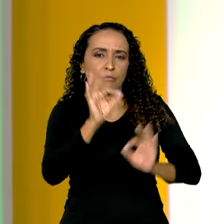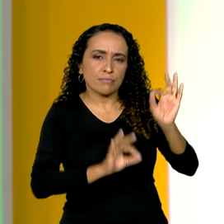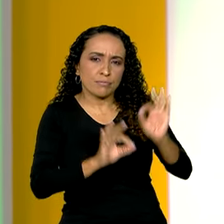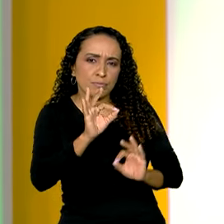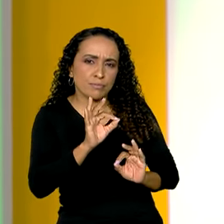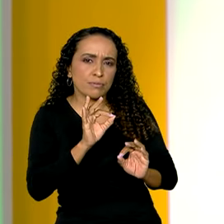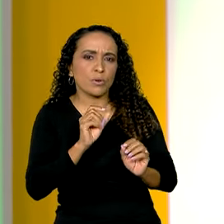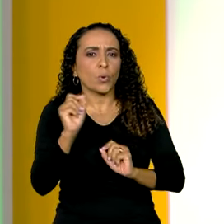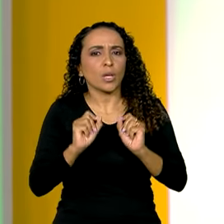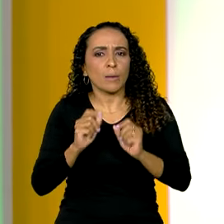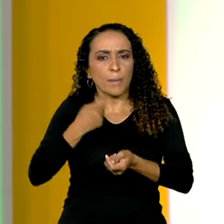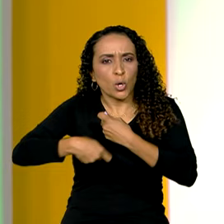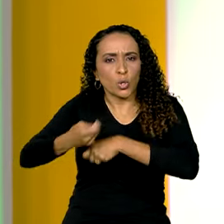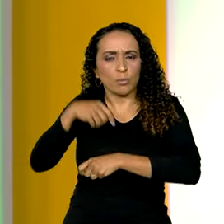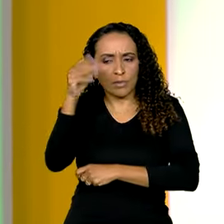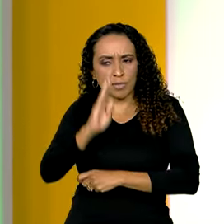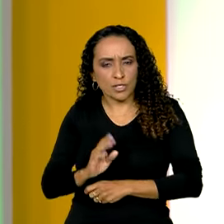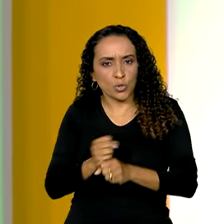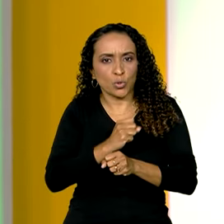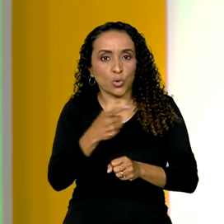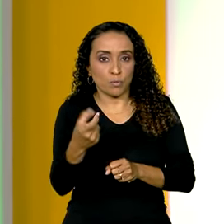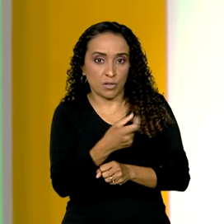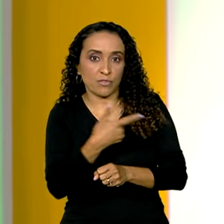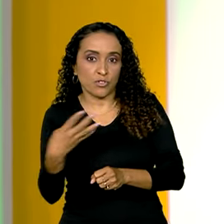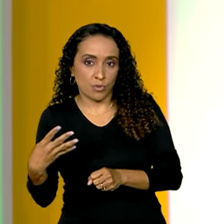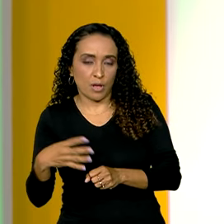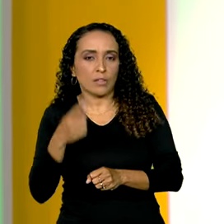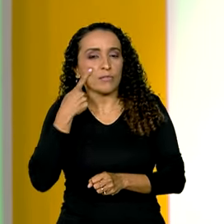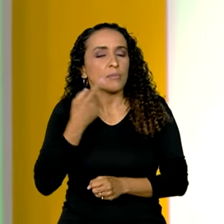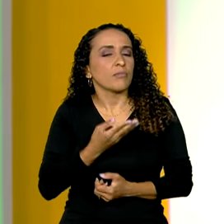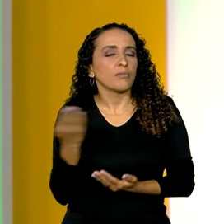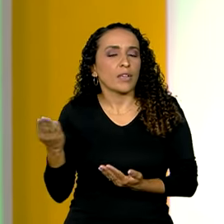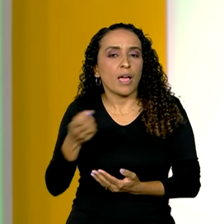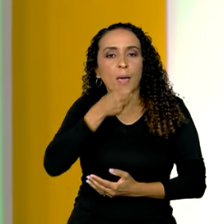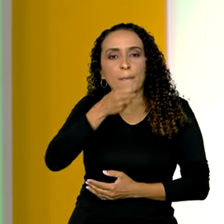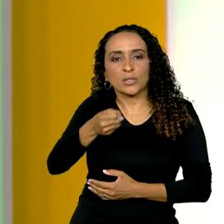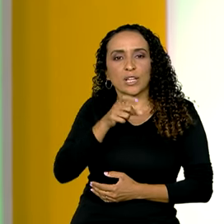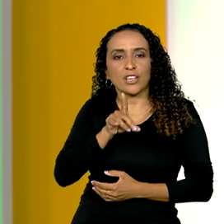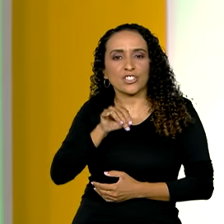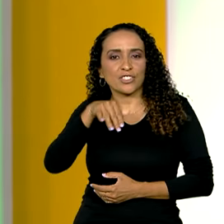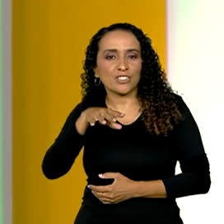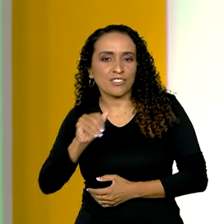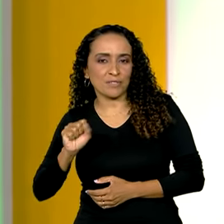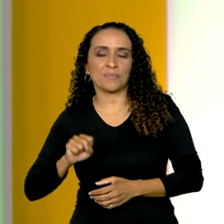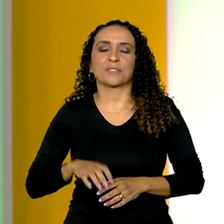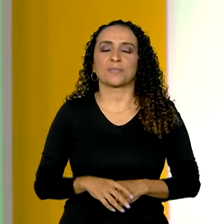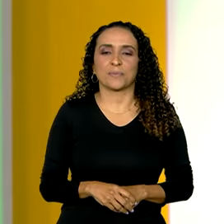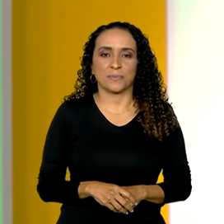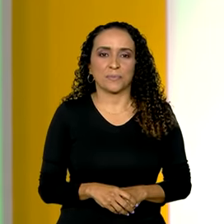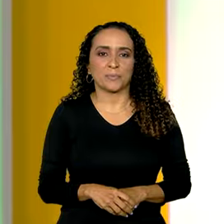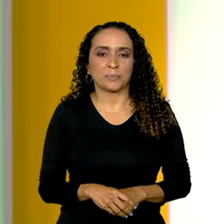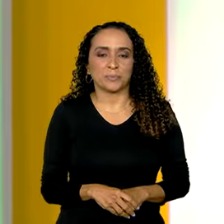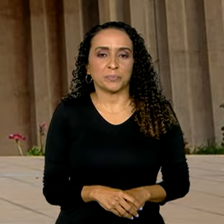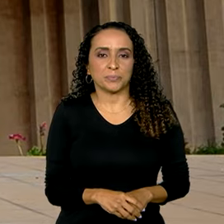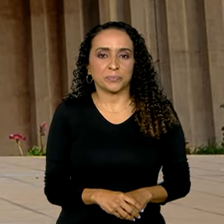projeções para a economia brasileira em 2024. Vamos ver na reportagem de Dimasoldi.